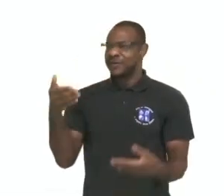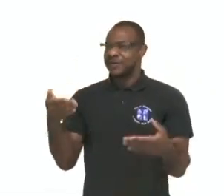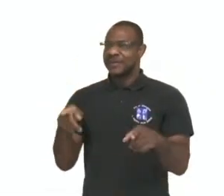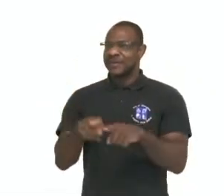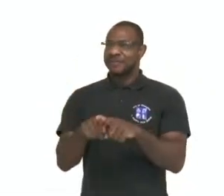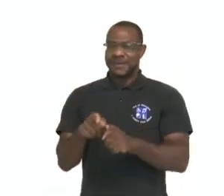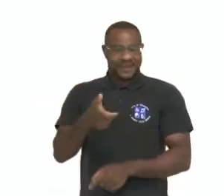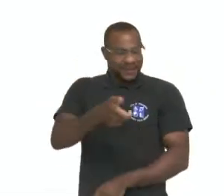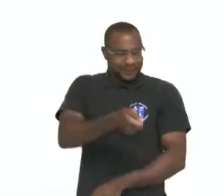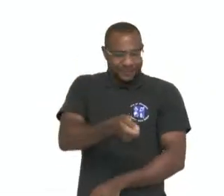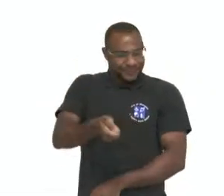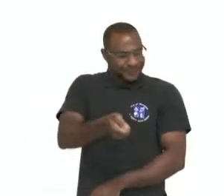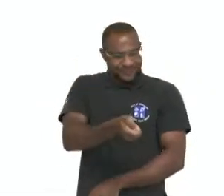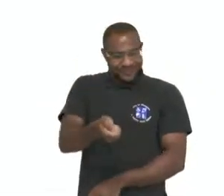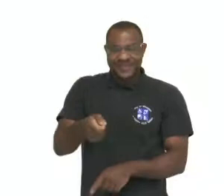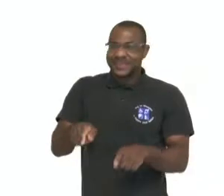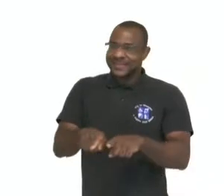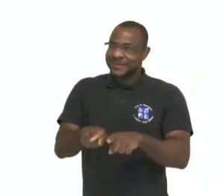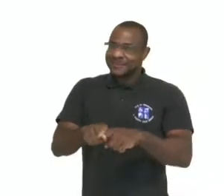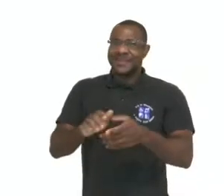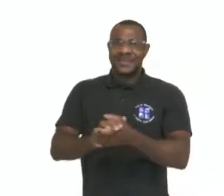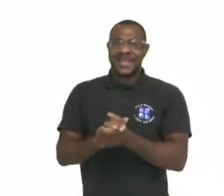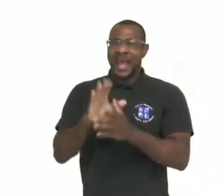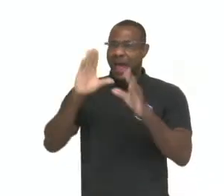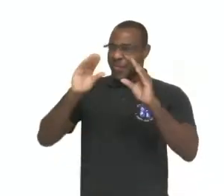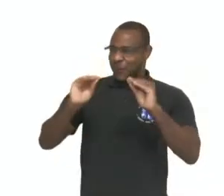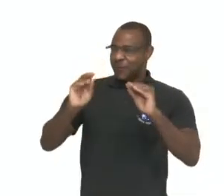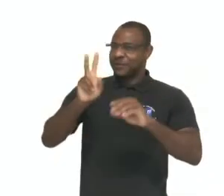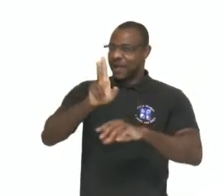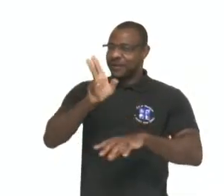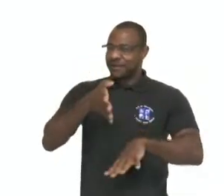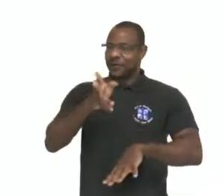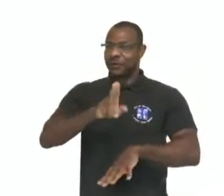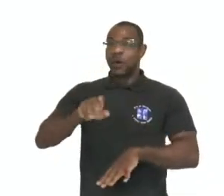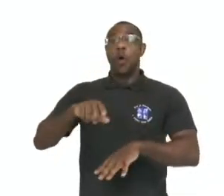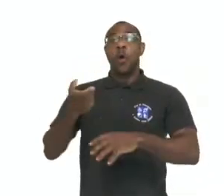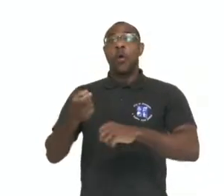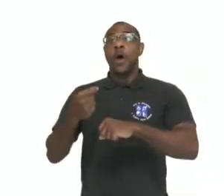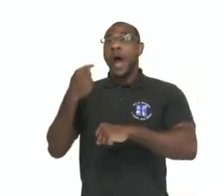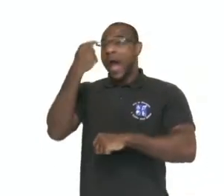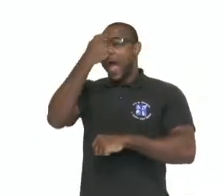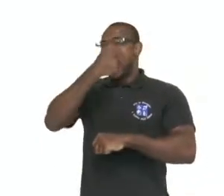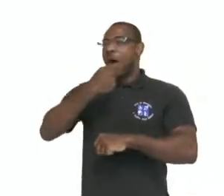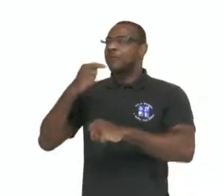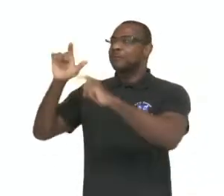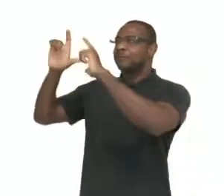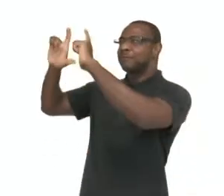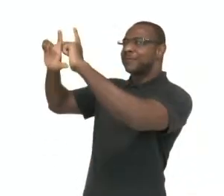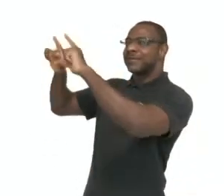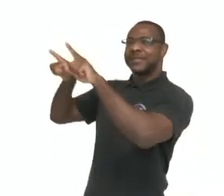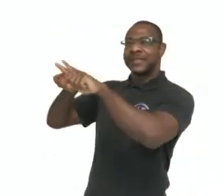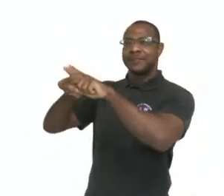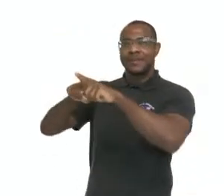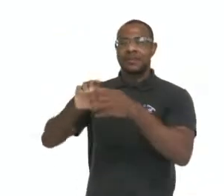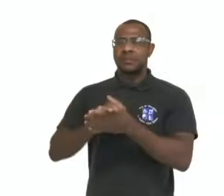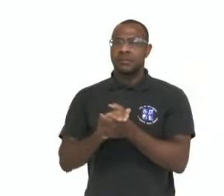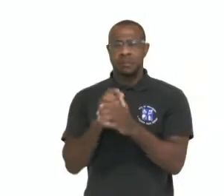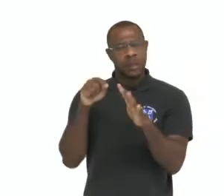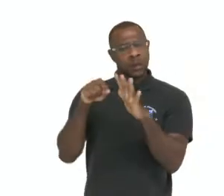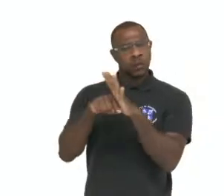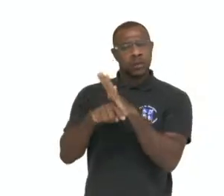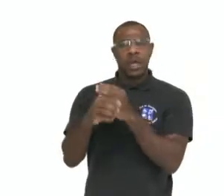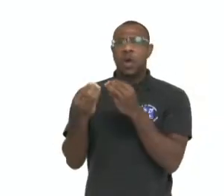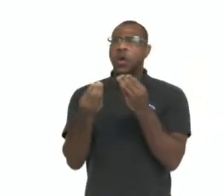Numa lanterna, por exemplo, daí no caso à noite, né? Ou no reloginho que você tem aí a pilha. Mas aí aquela pergunta, como